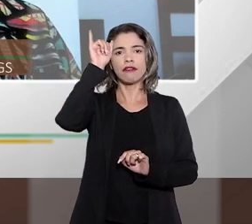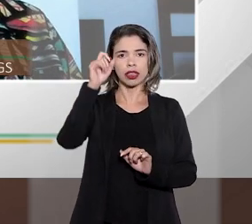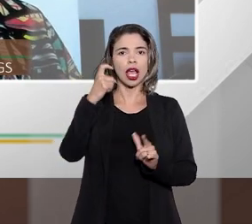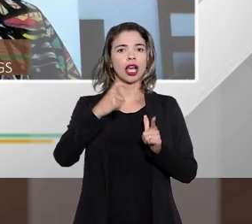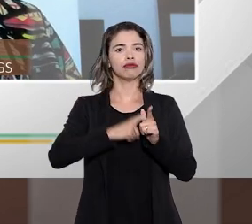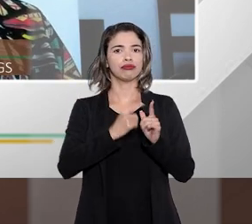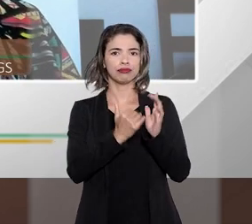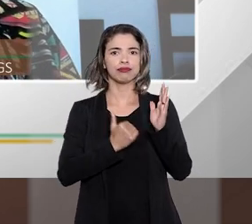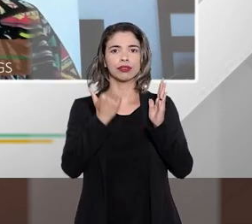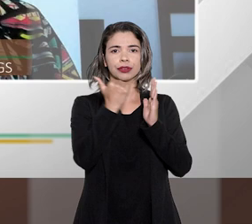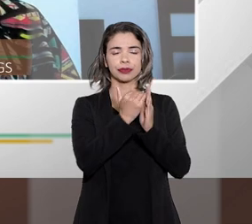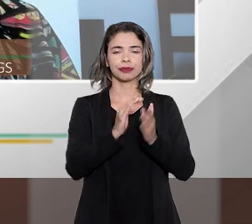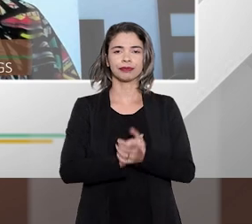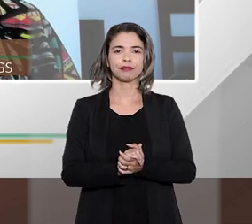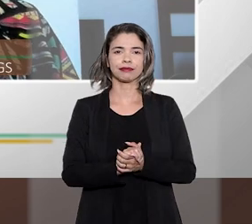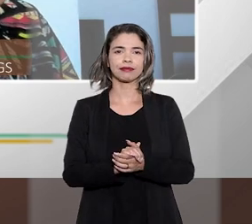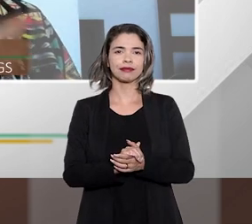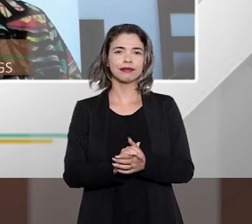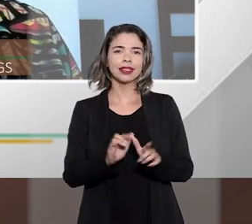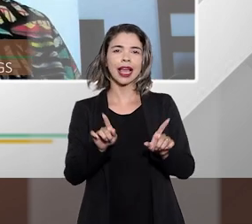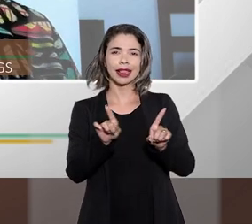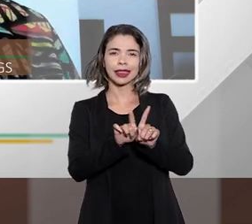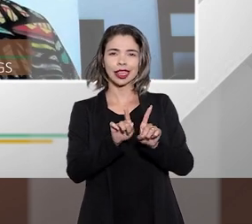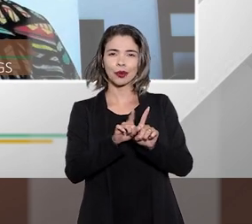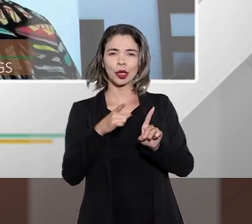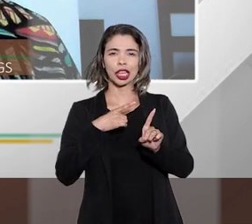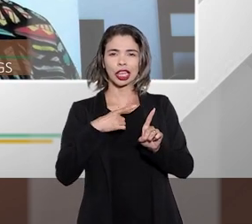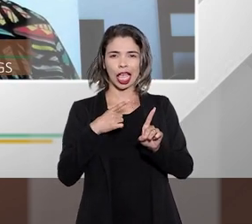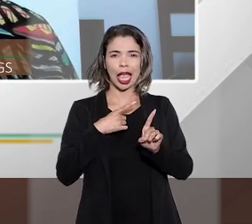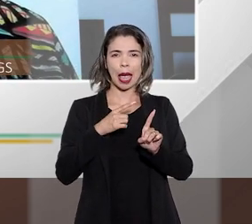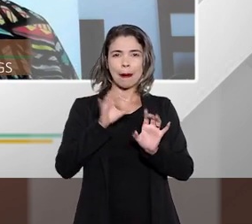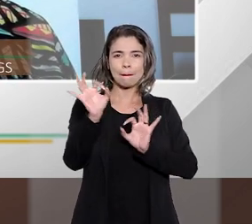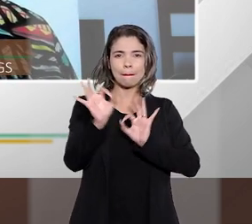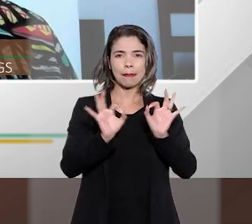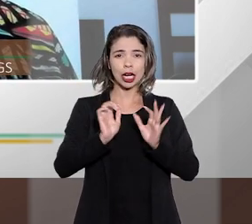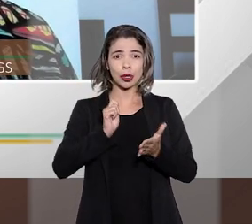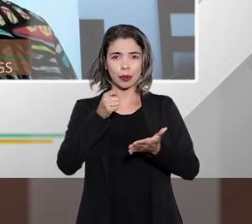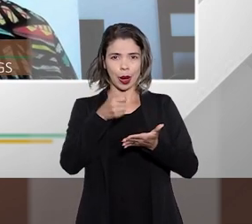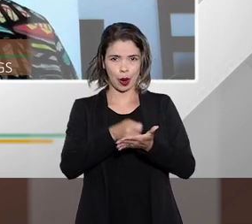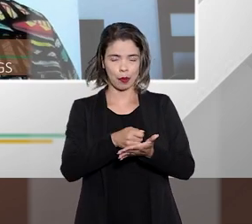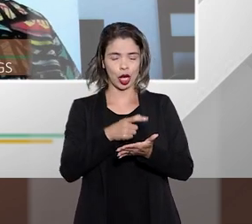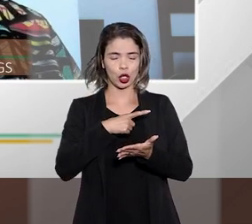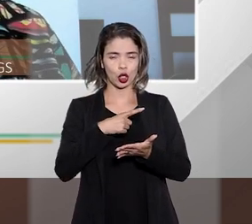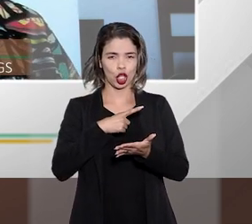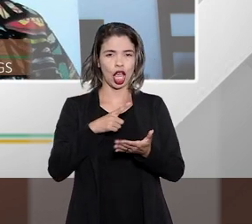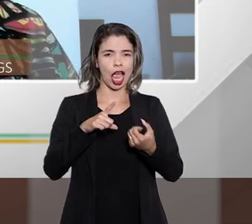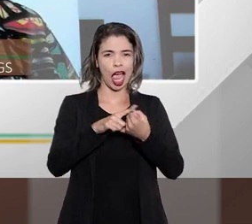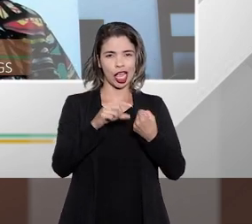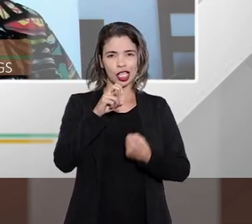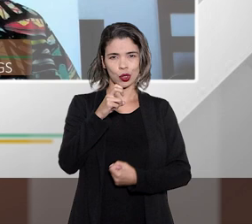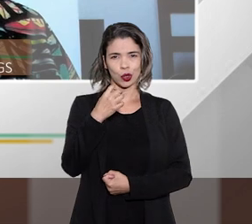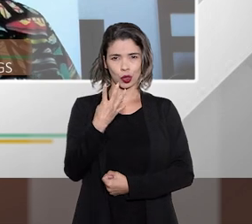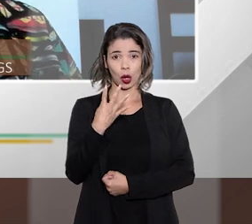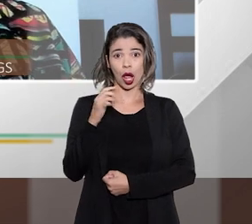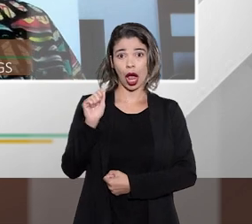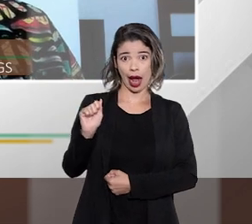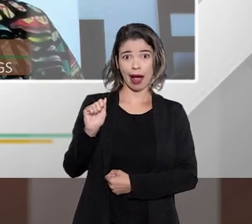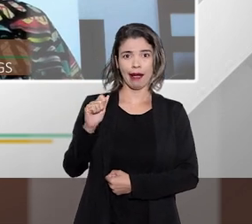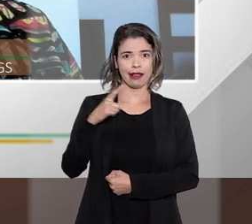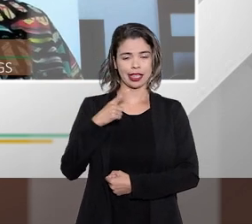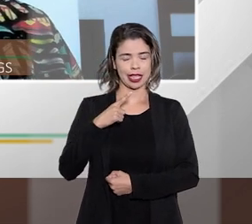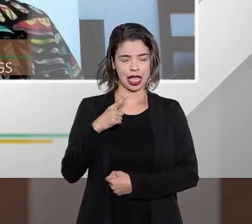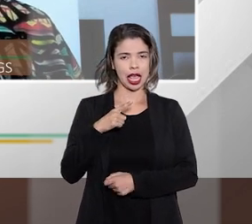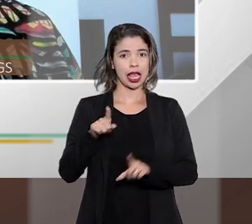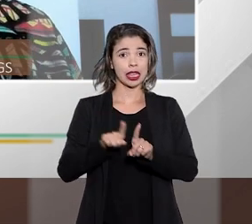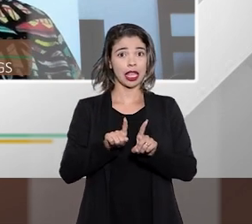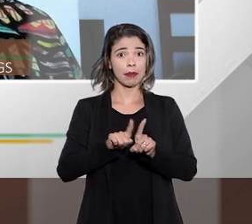do plano de pagamento, essa é a definição geral lá do artigo 54a. E na parte do plano de pagamento, que está no